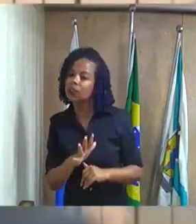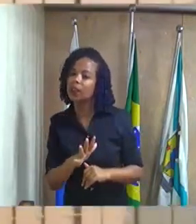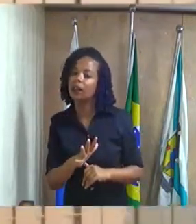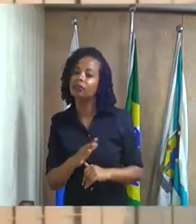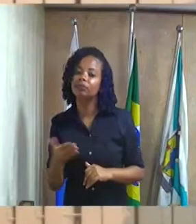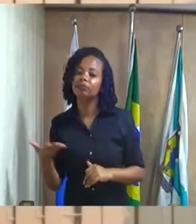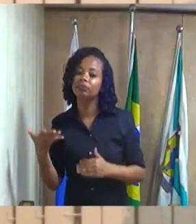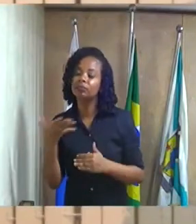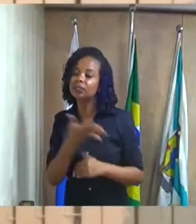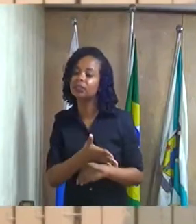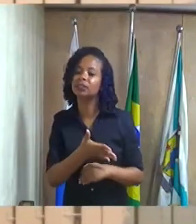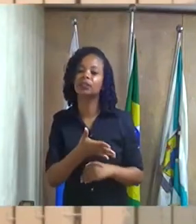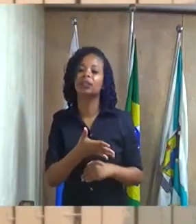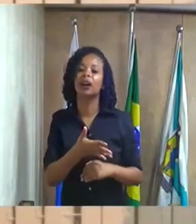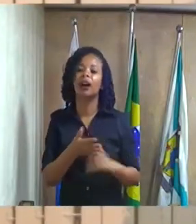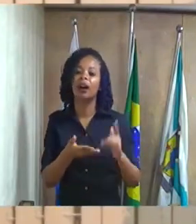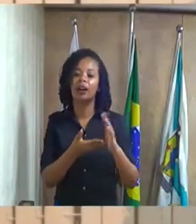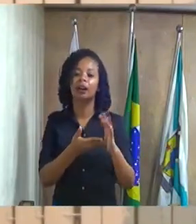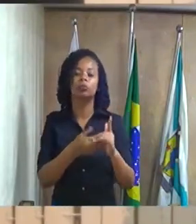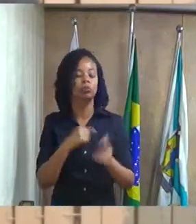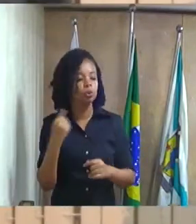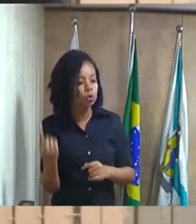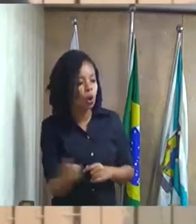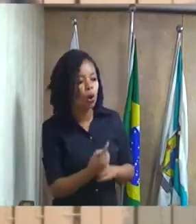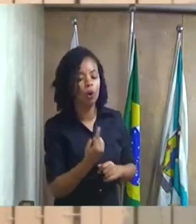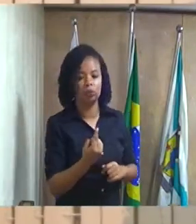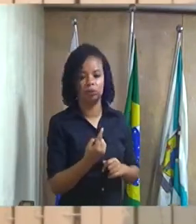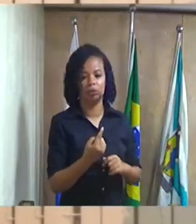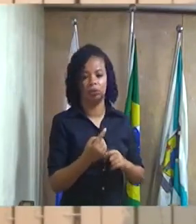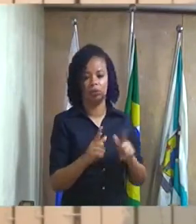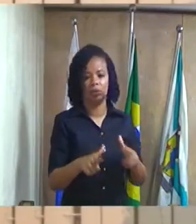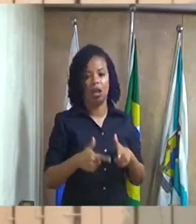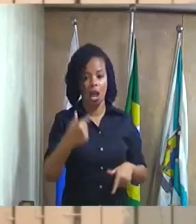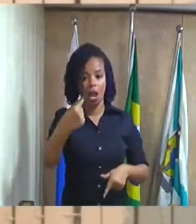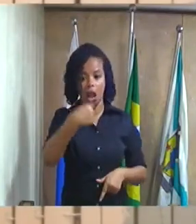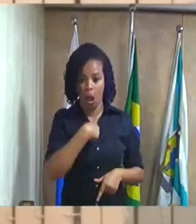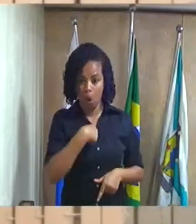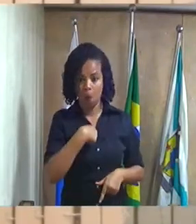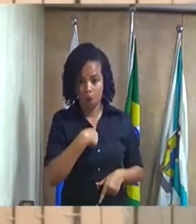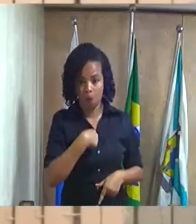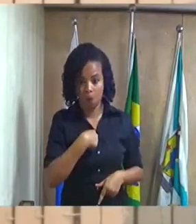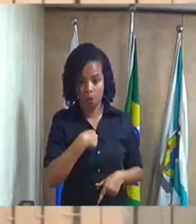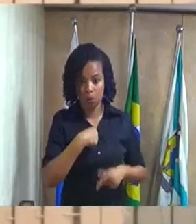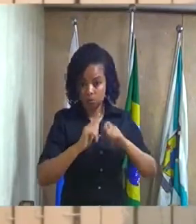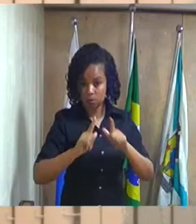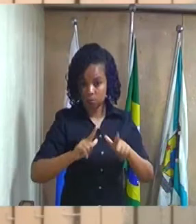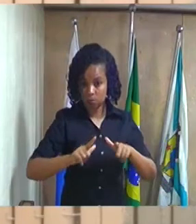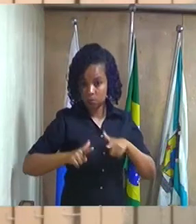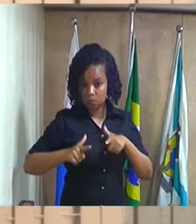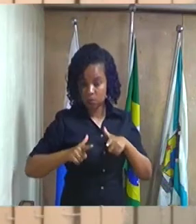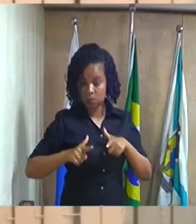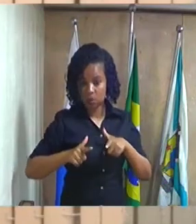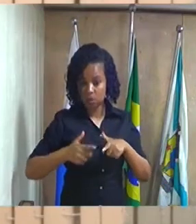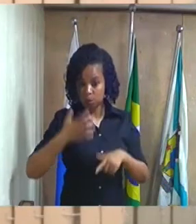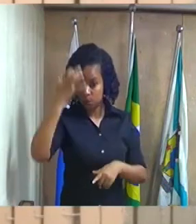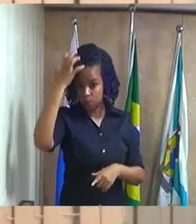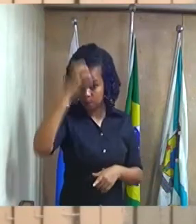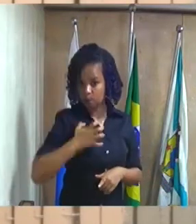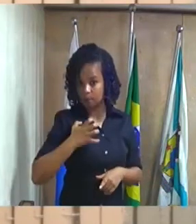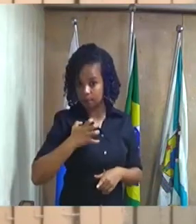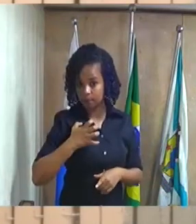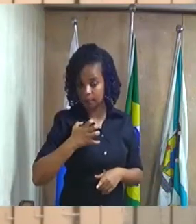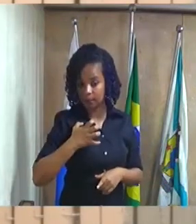essa casa nós vamos tomar eu vou tomar uma atitude muito séria